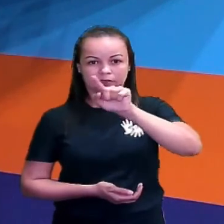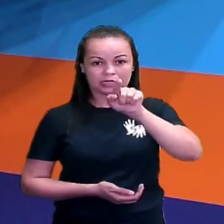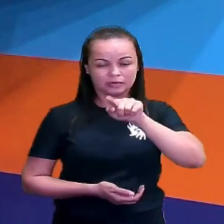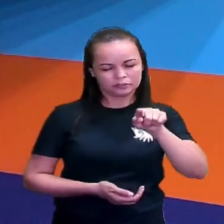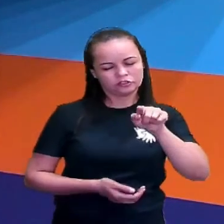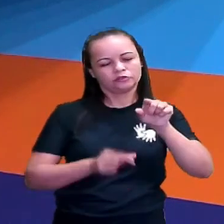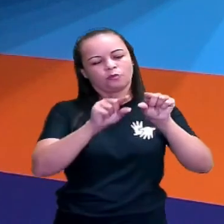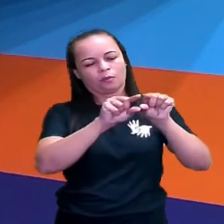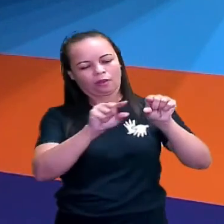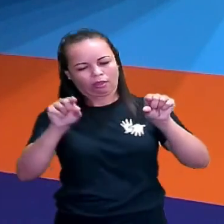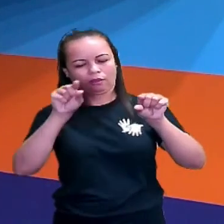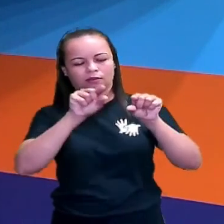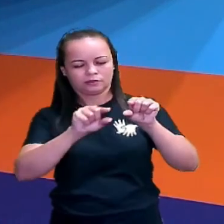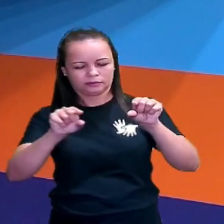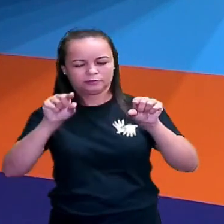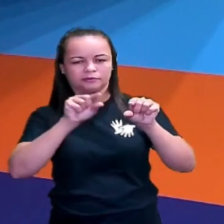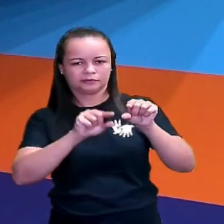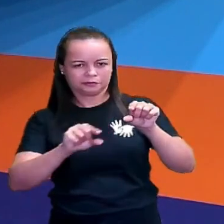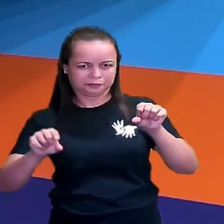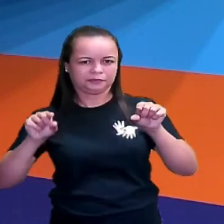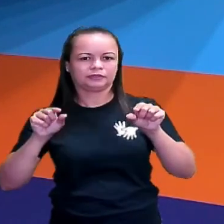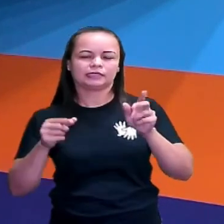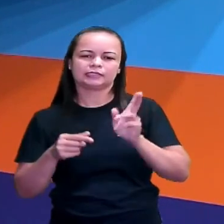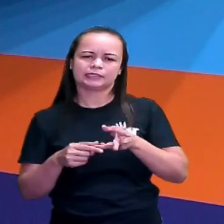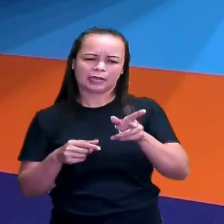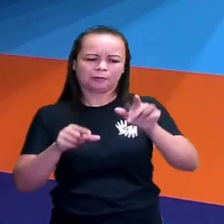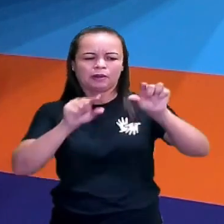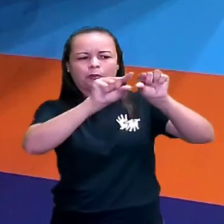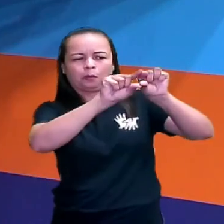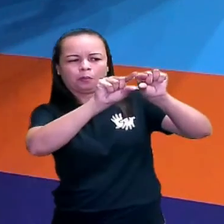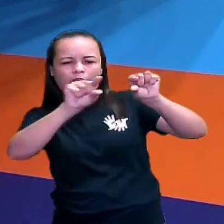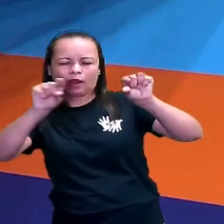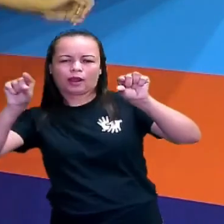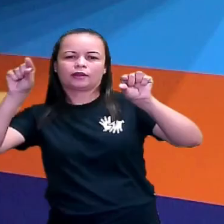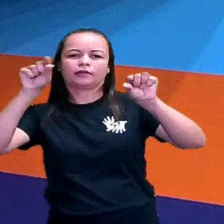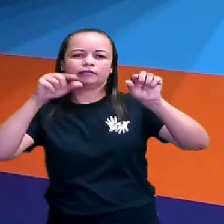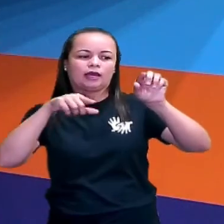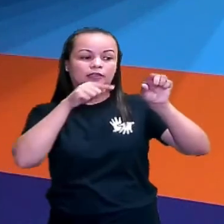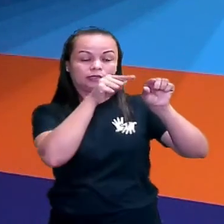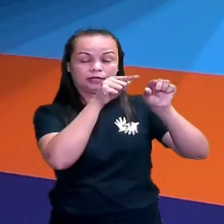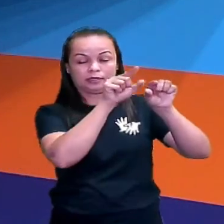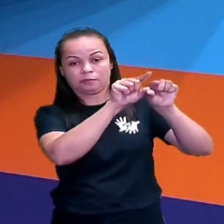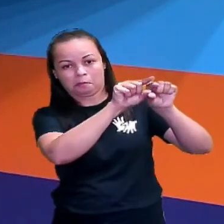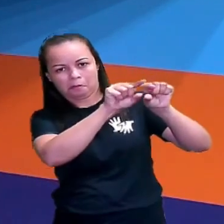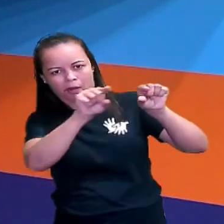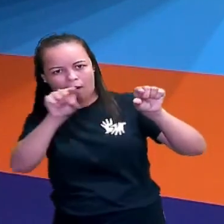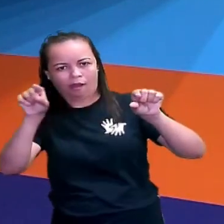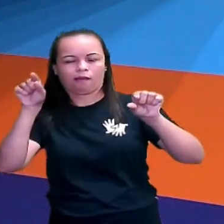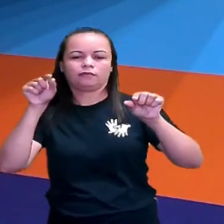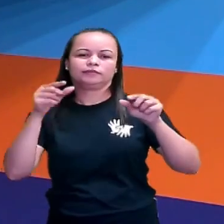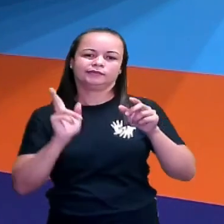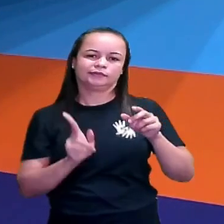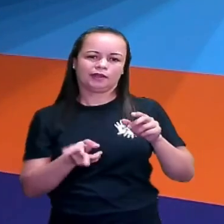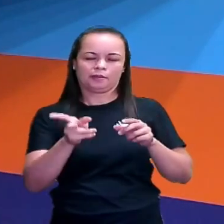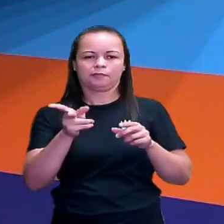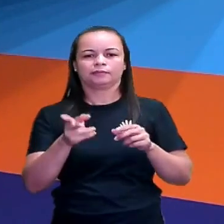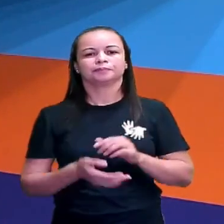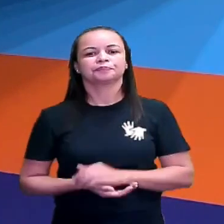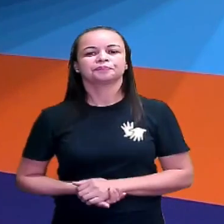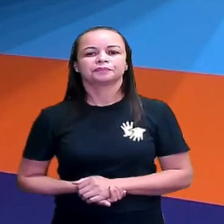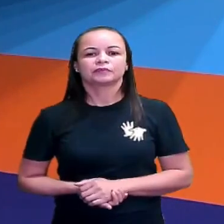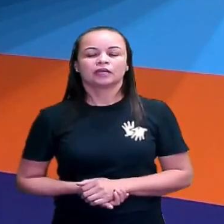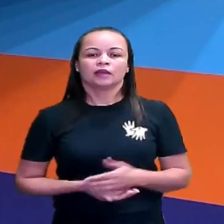neste sentido, tá certo? Sempre daqui, da esquerda para a direita. Isso mesmo.